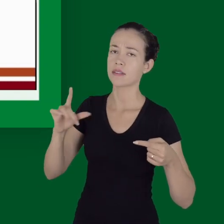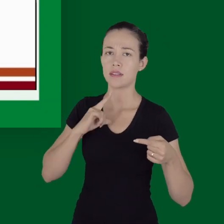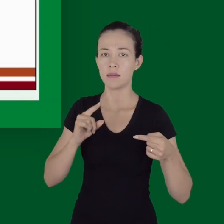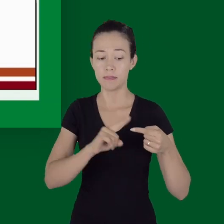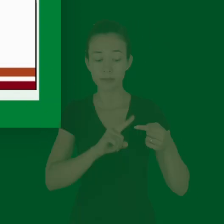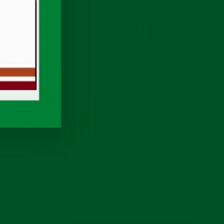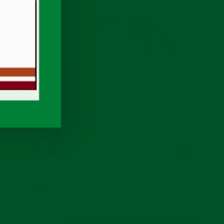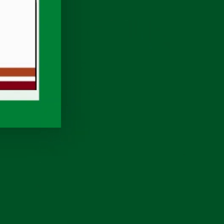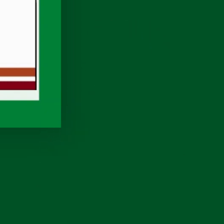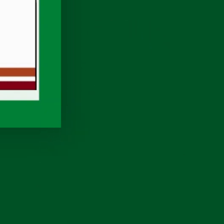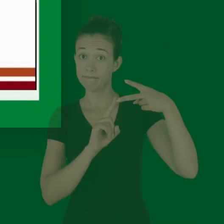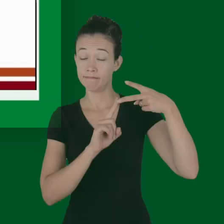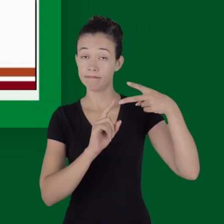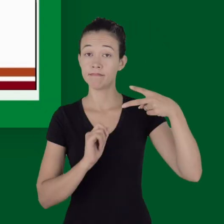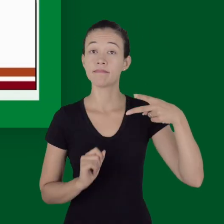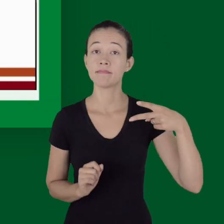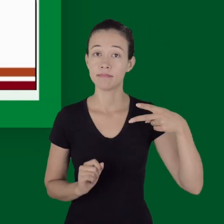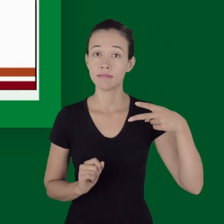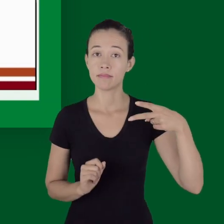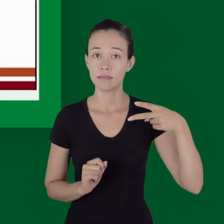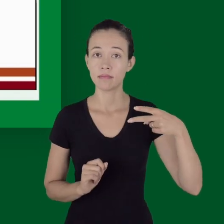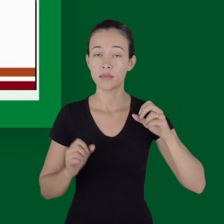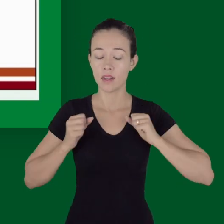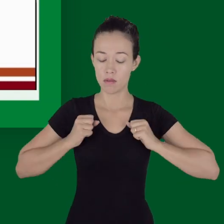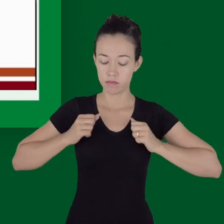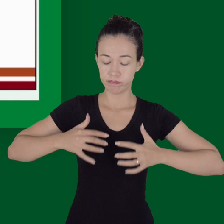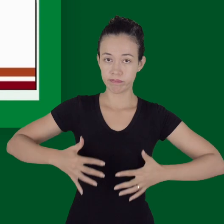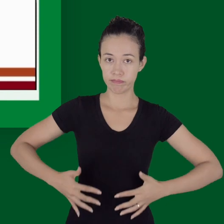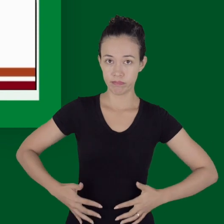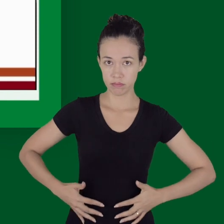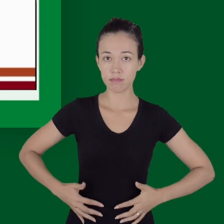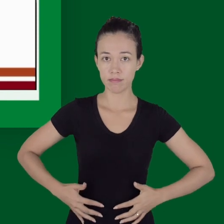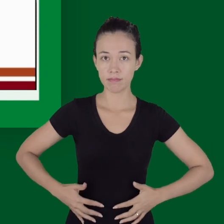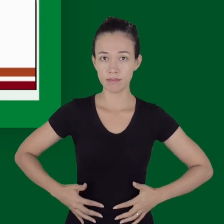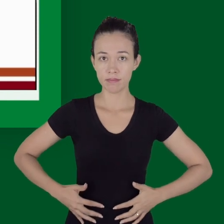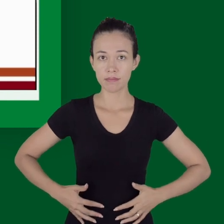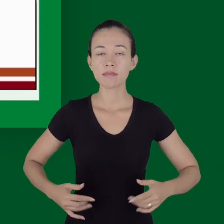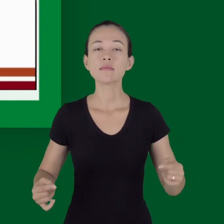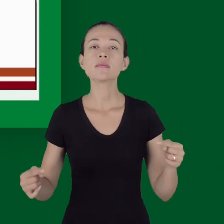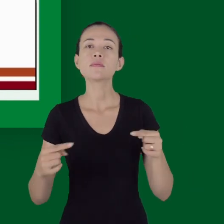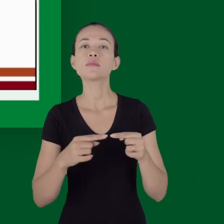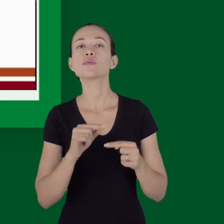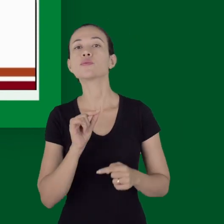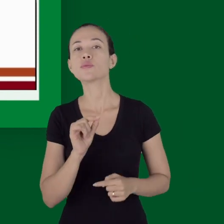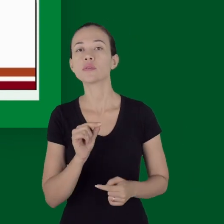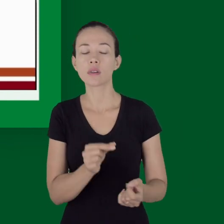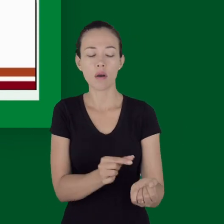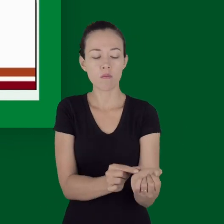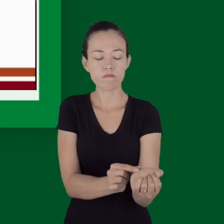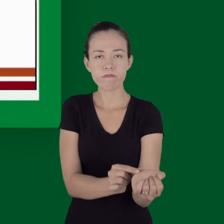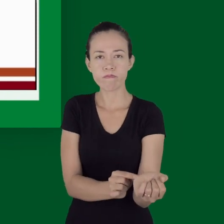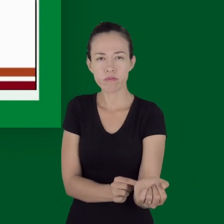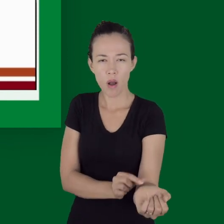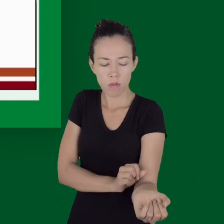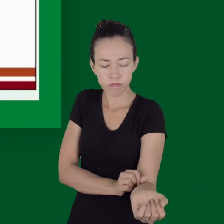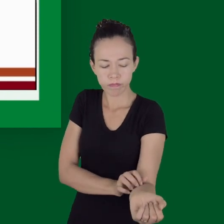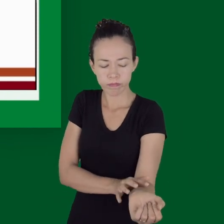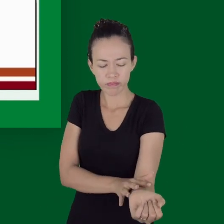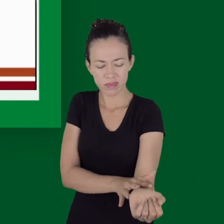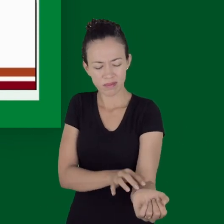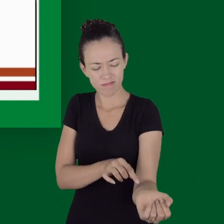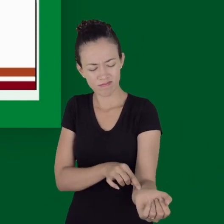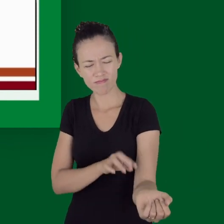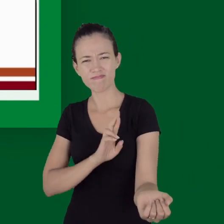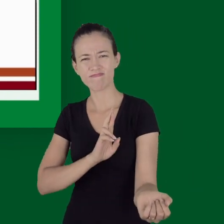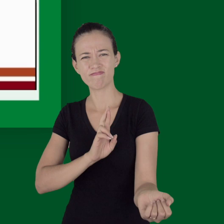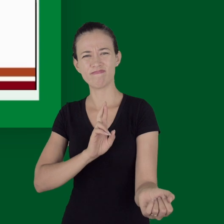desses pacientes do trauma. Também existe o choque distributivo, choque vasogênico, que está relacionado à anormalidade no